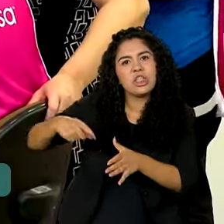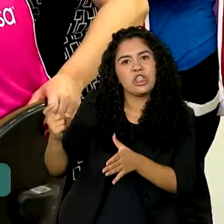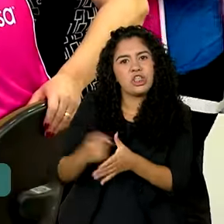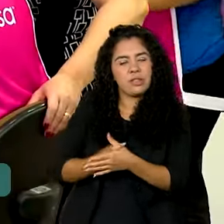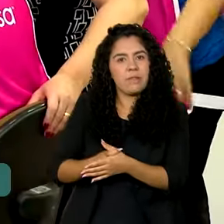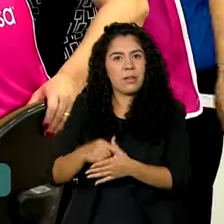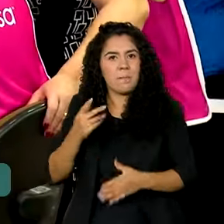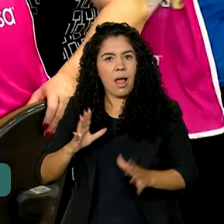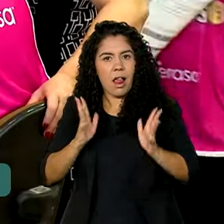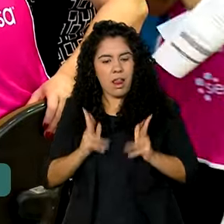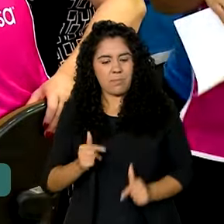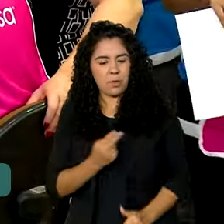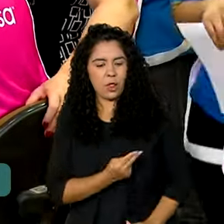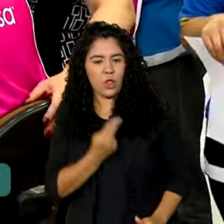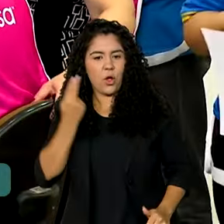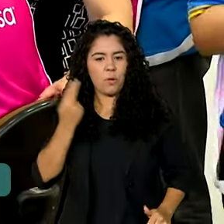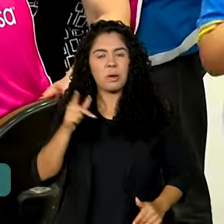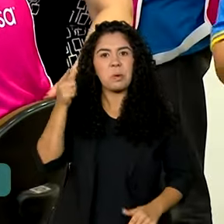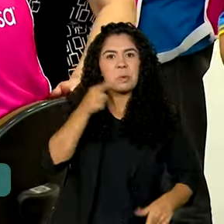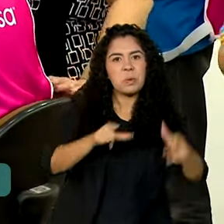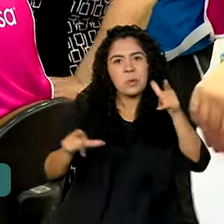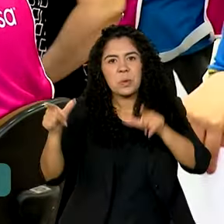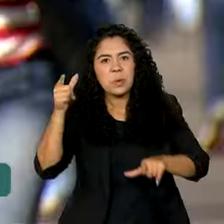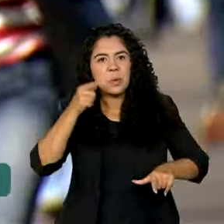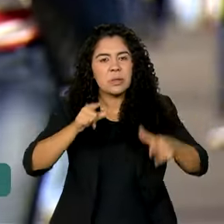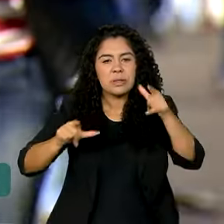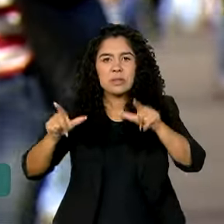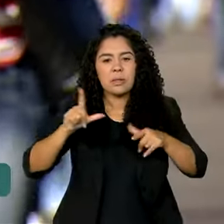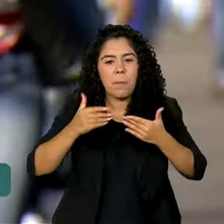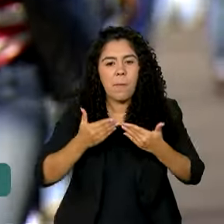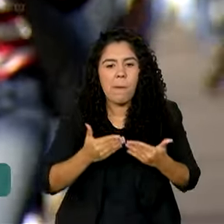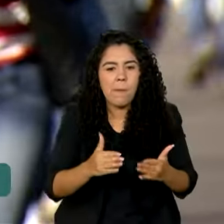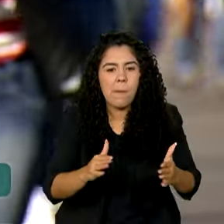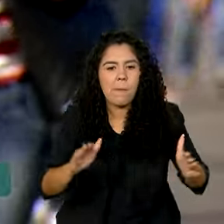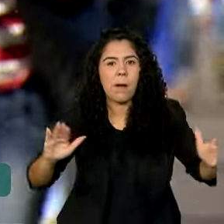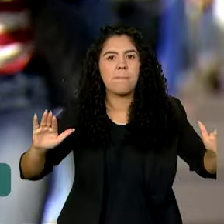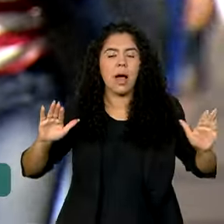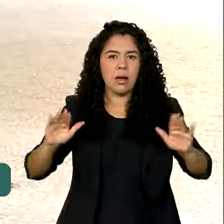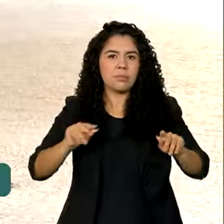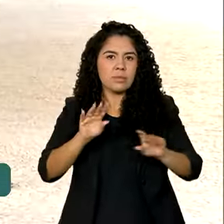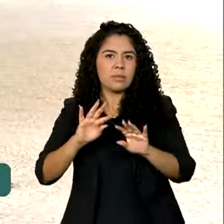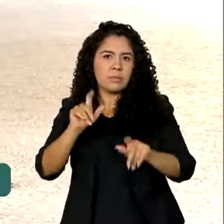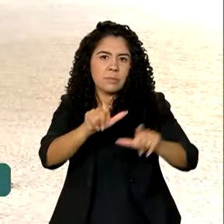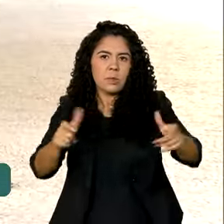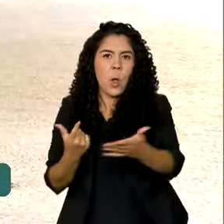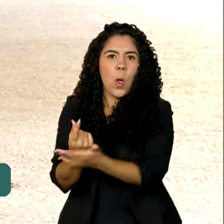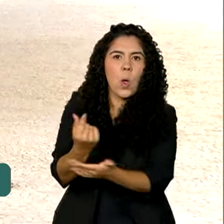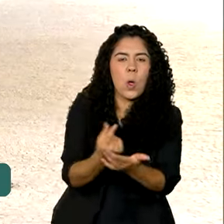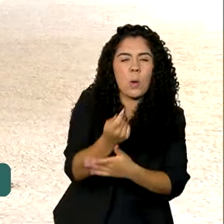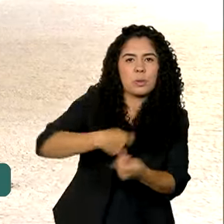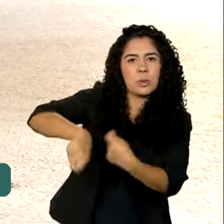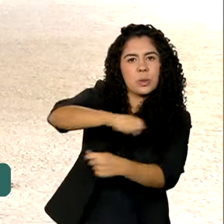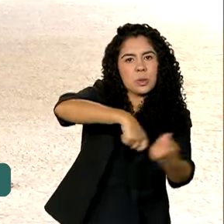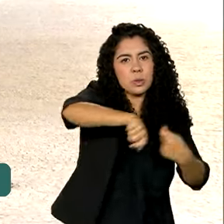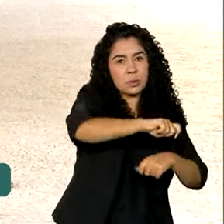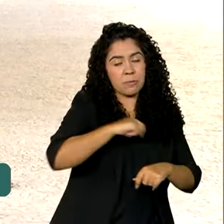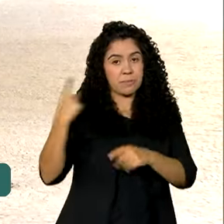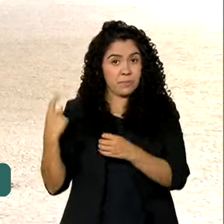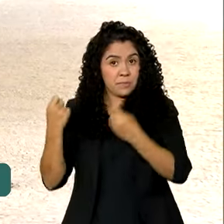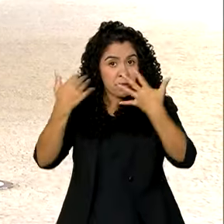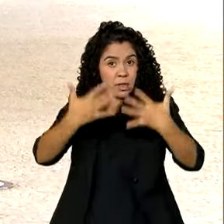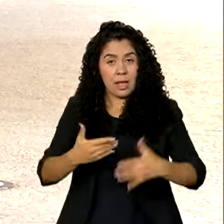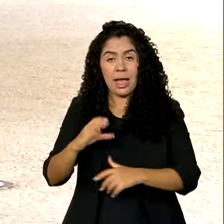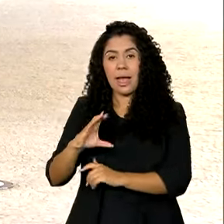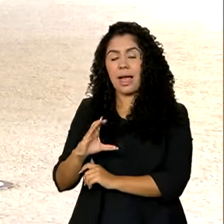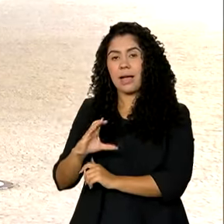isto veio gradativamente abrindo possibilidade do consumo das famílias. O novo Caged mostra que a quantidade